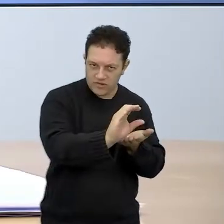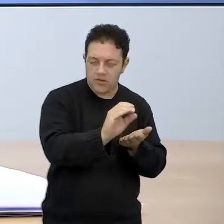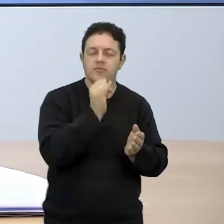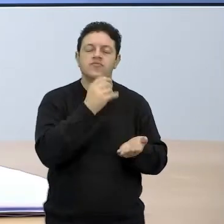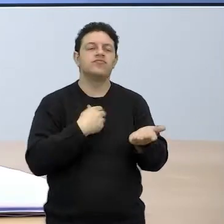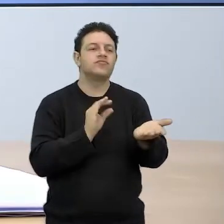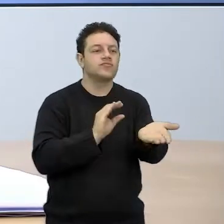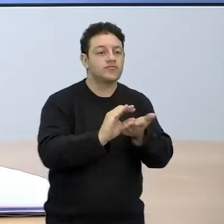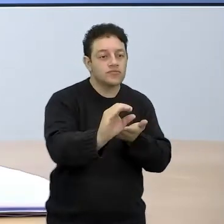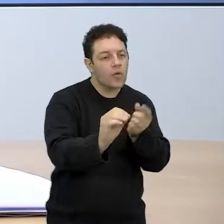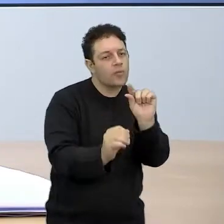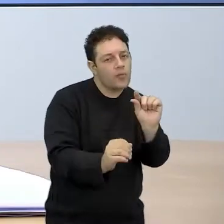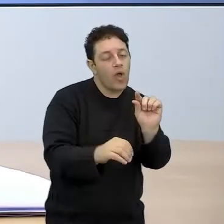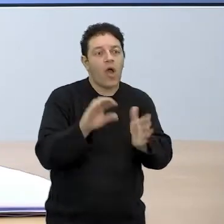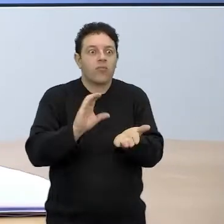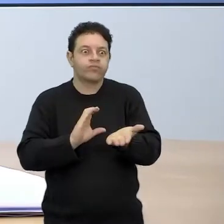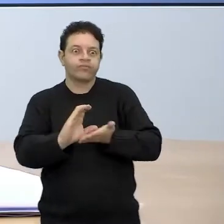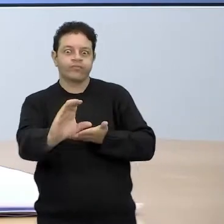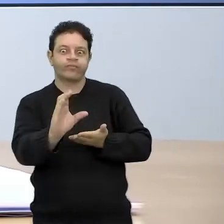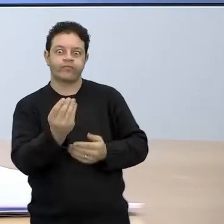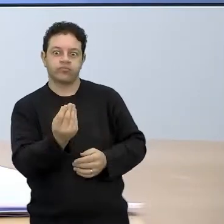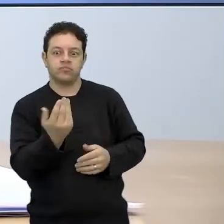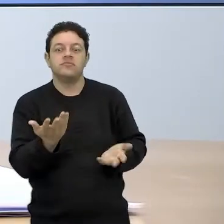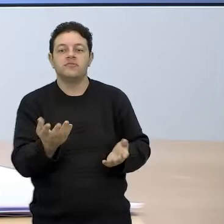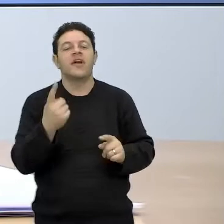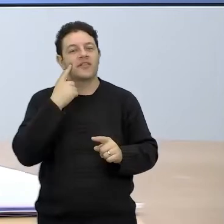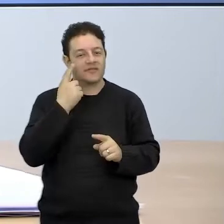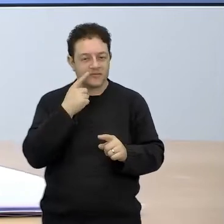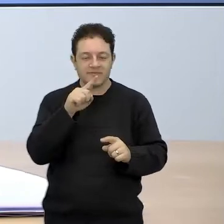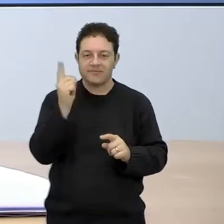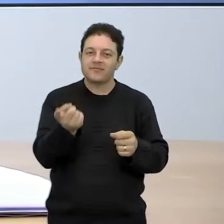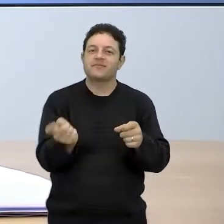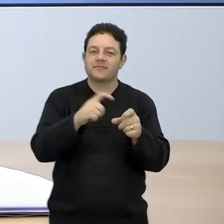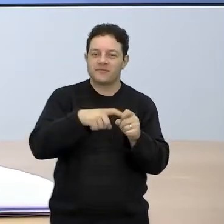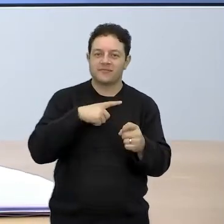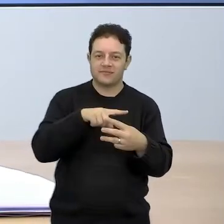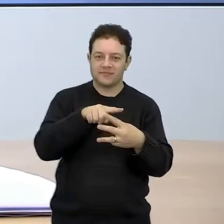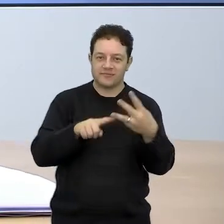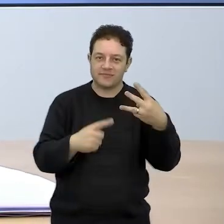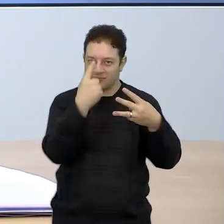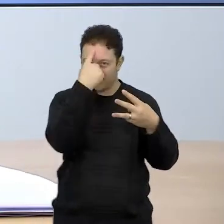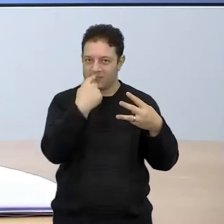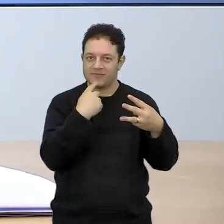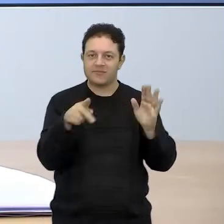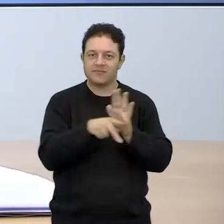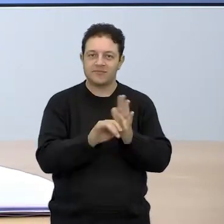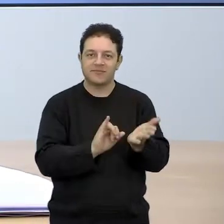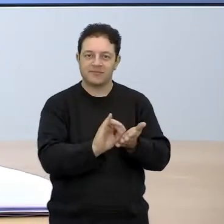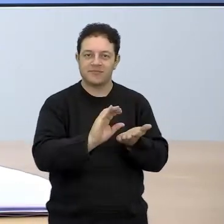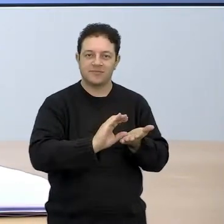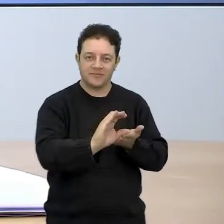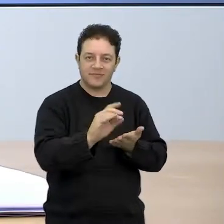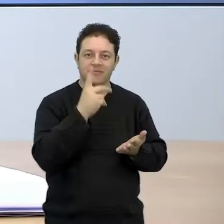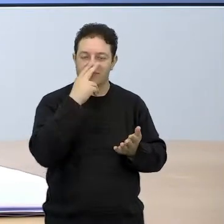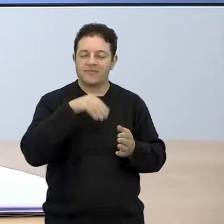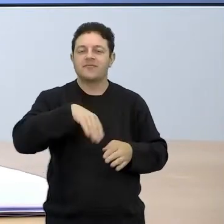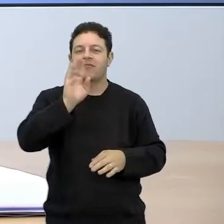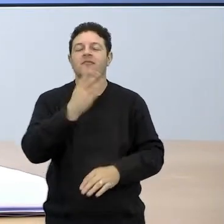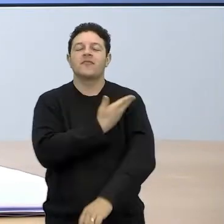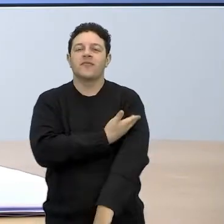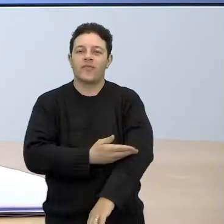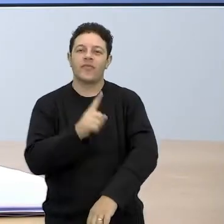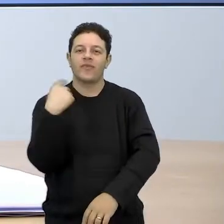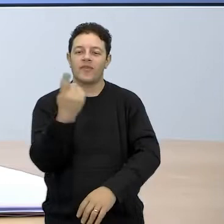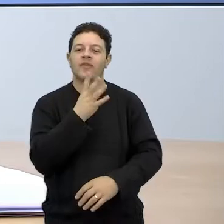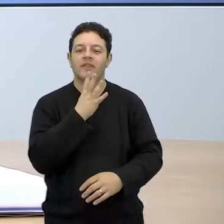bastante. E hoje eu vou dar uma retomada aí dos 3 perfis de investidor, os mais comuns aí, a nomenclatura